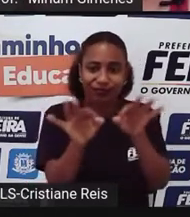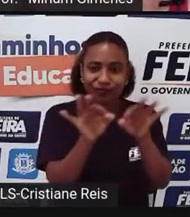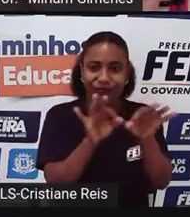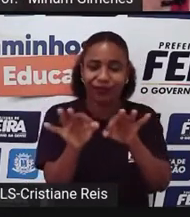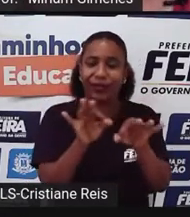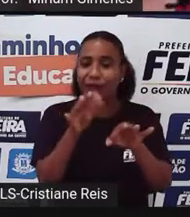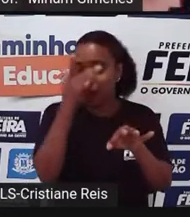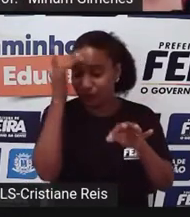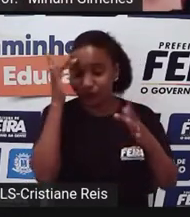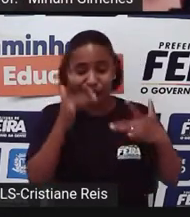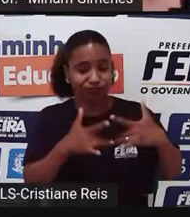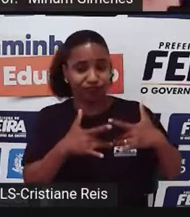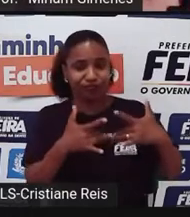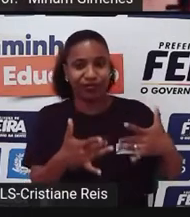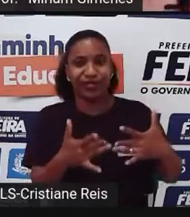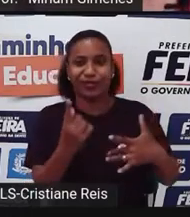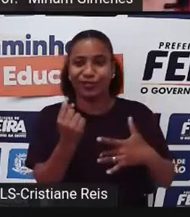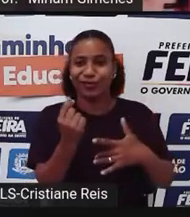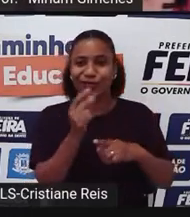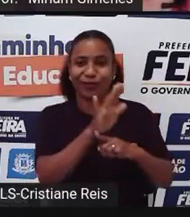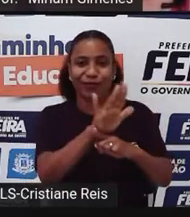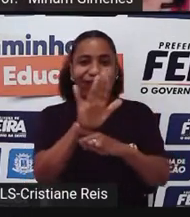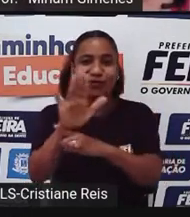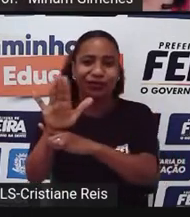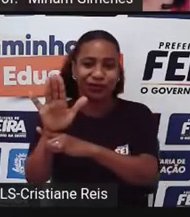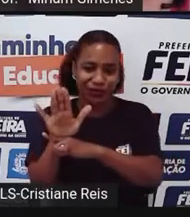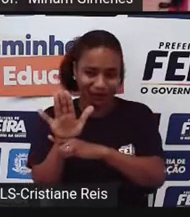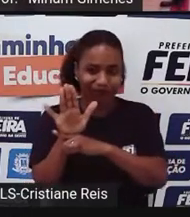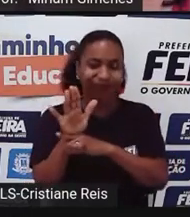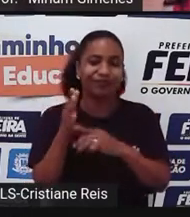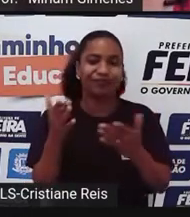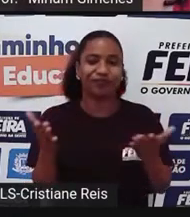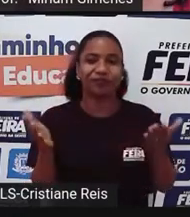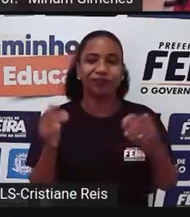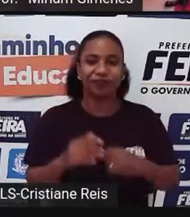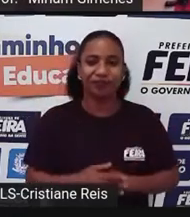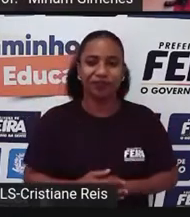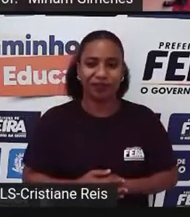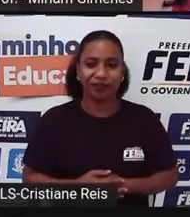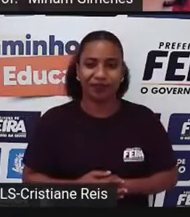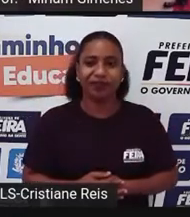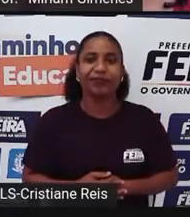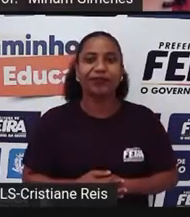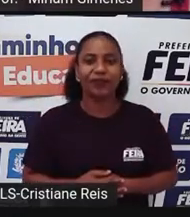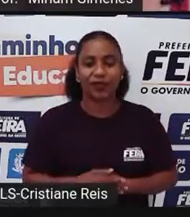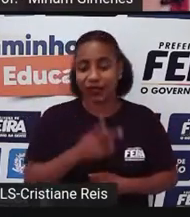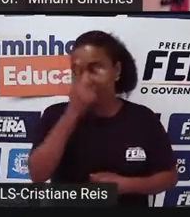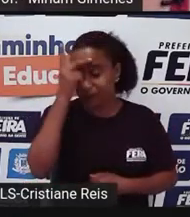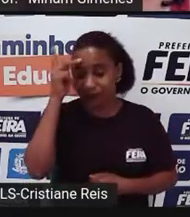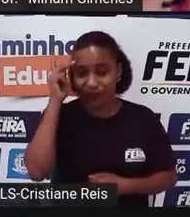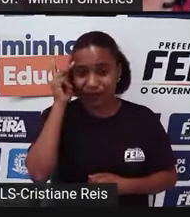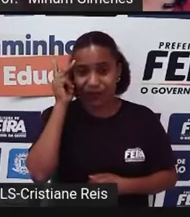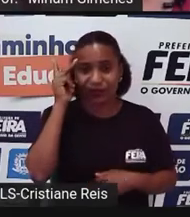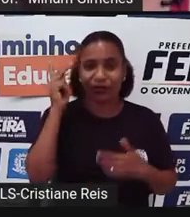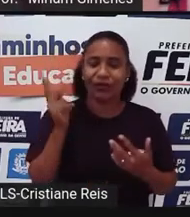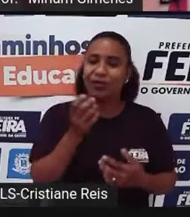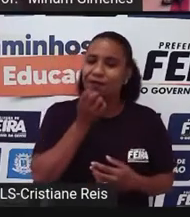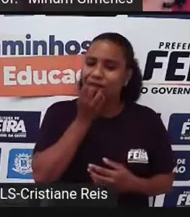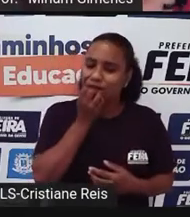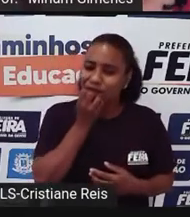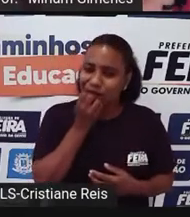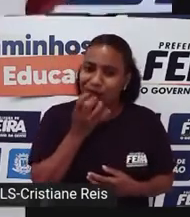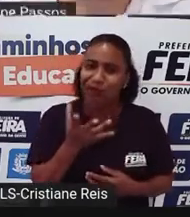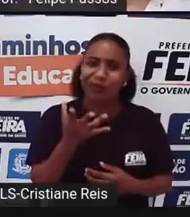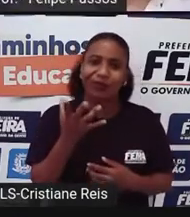Dos voluntários Então é assim Que a ONG funciona Então assim Todas as pessoas da ONG São super bem intencionadas